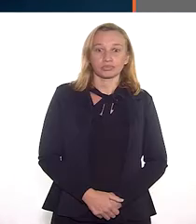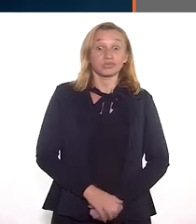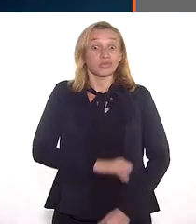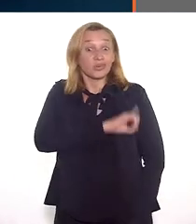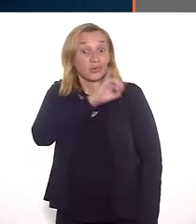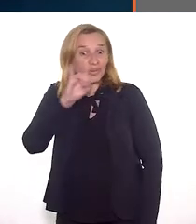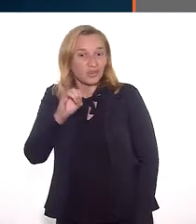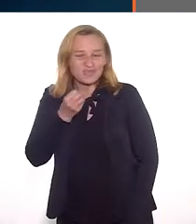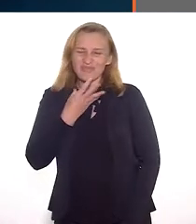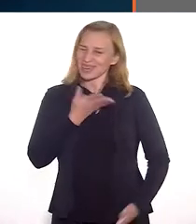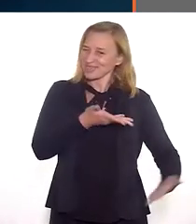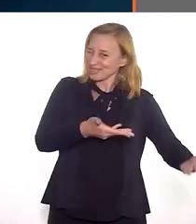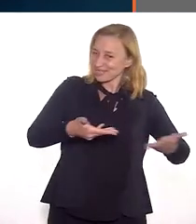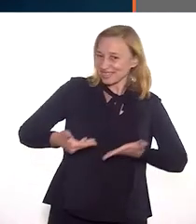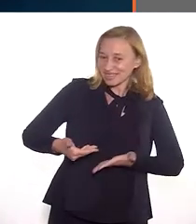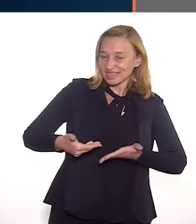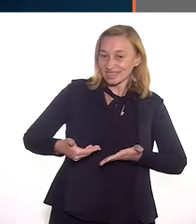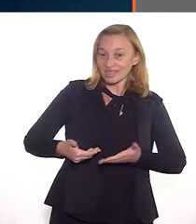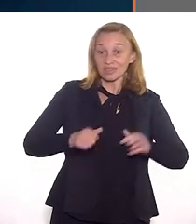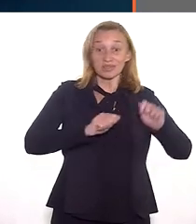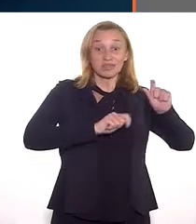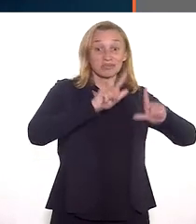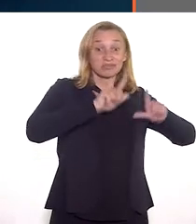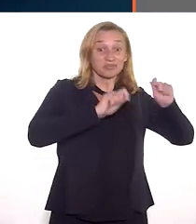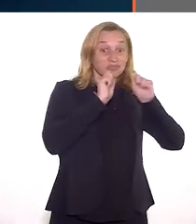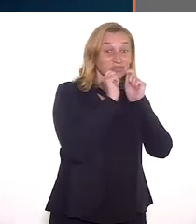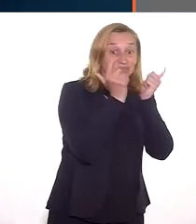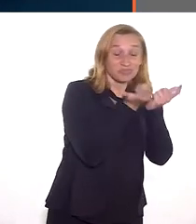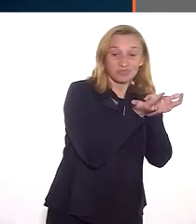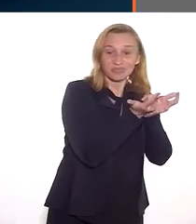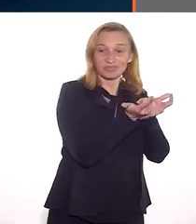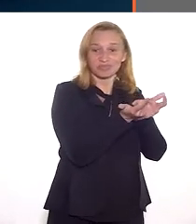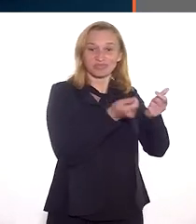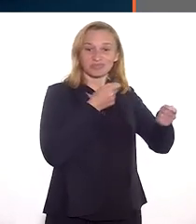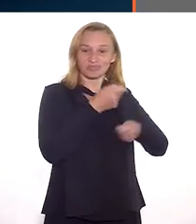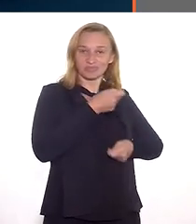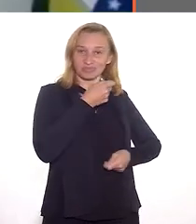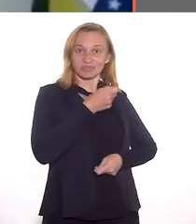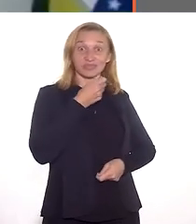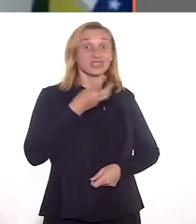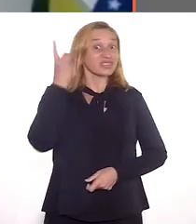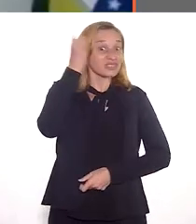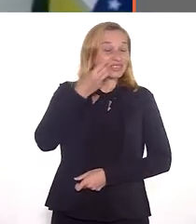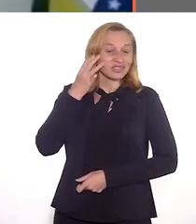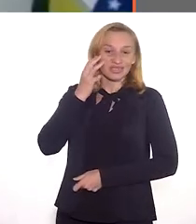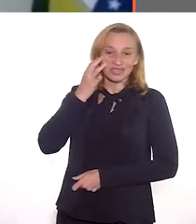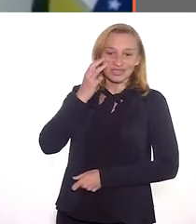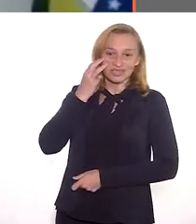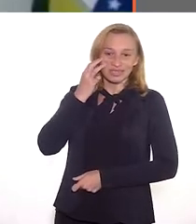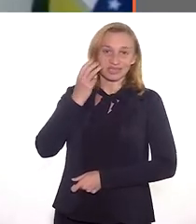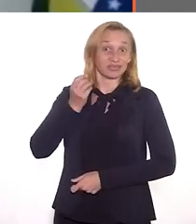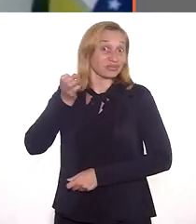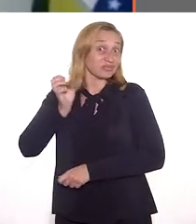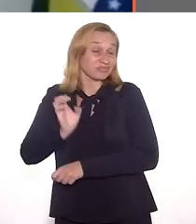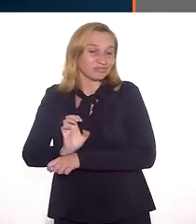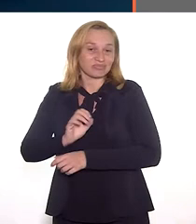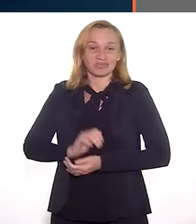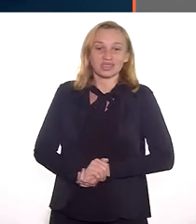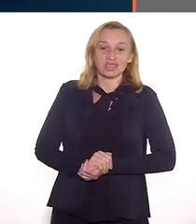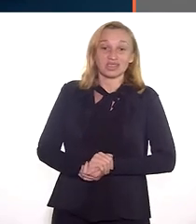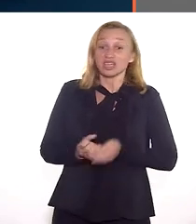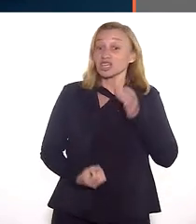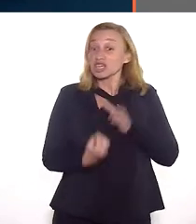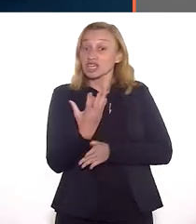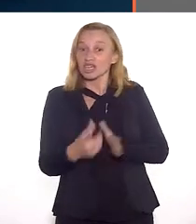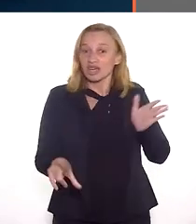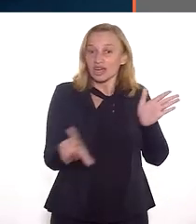Olá, sejam muito bem-vindos. O Alerj Entrevista de hoje recebe o deputado estadual Valdeque Carneiro, autor da